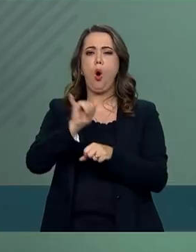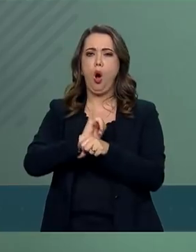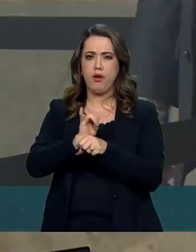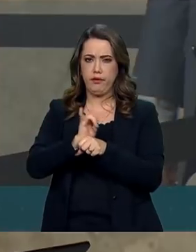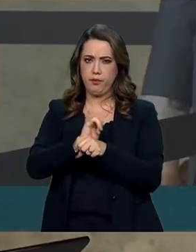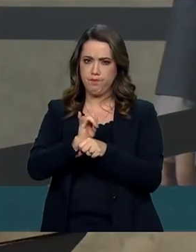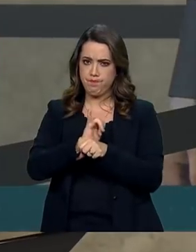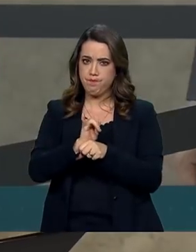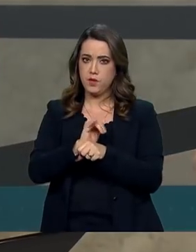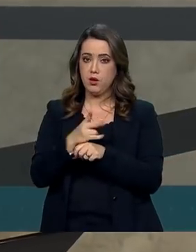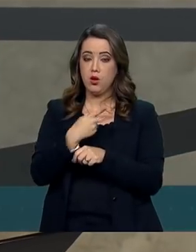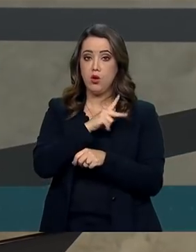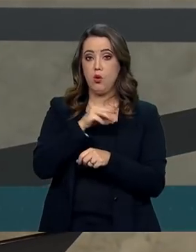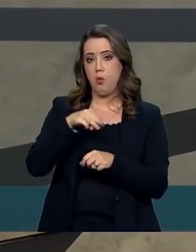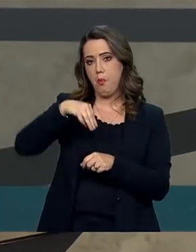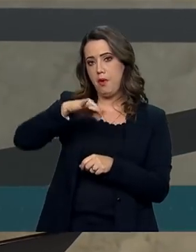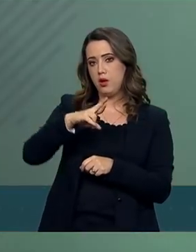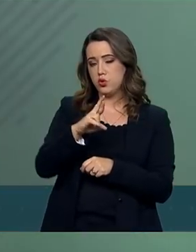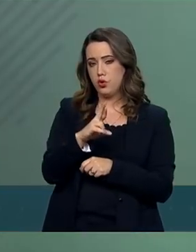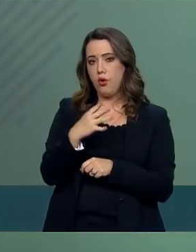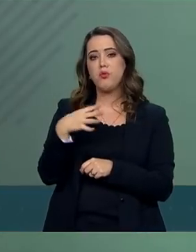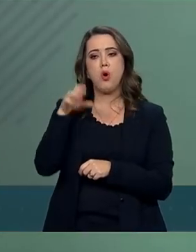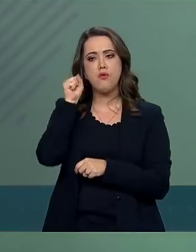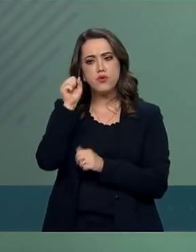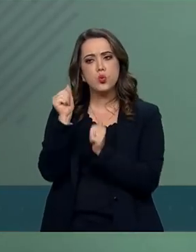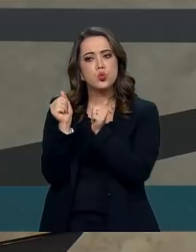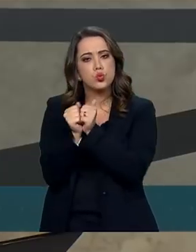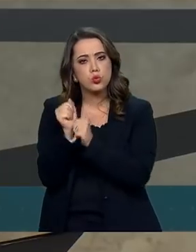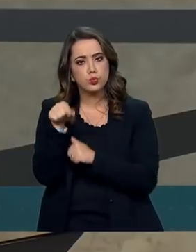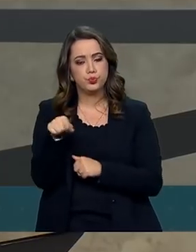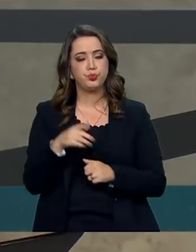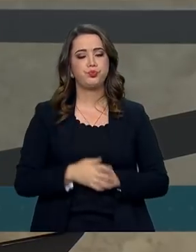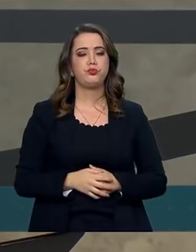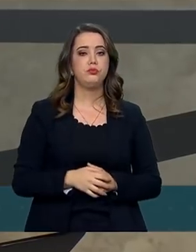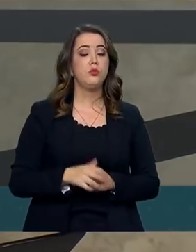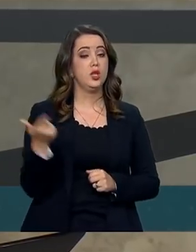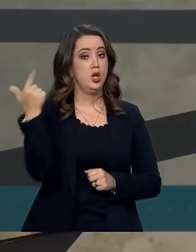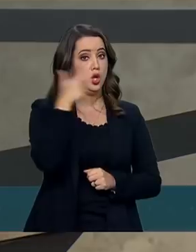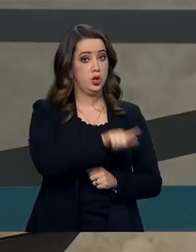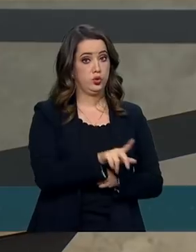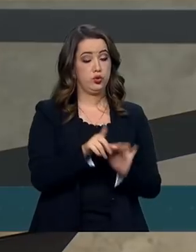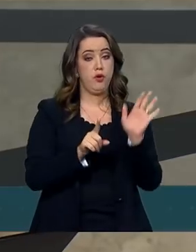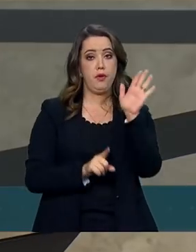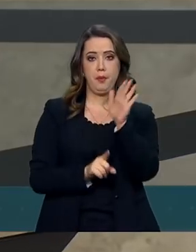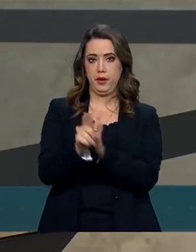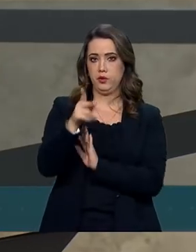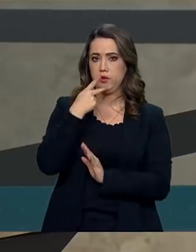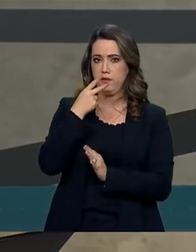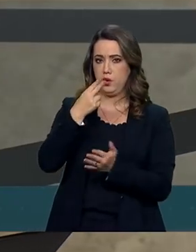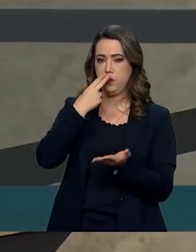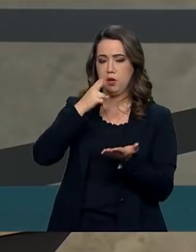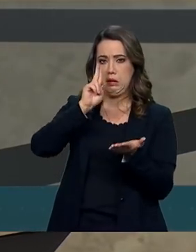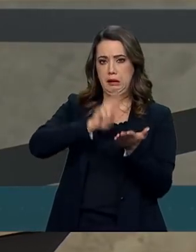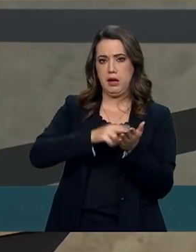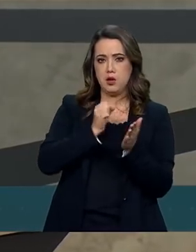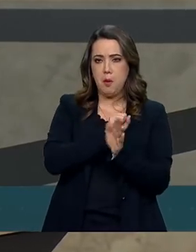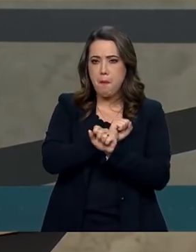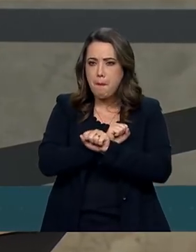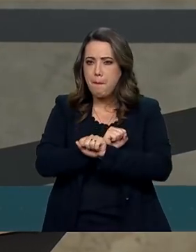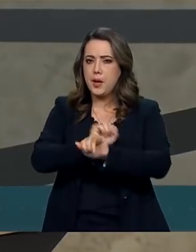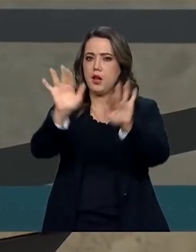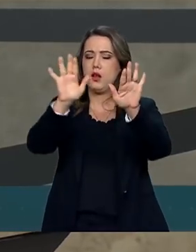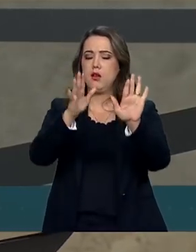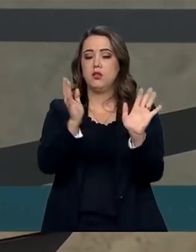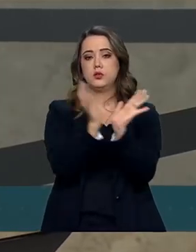Porta voz, boa noite, Thalita Fernandes, da Folha de São Paulo. Tudo bem, Thalita? Tudo certo. Só voltando na pergunta referente à mensagem que o presidente distribuiu hoje,